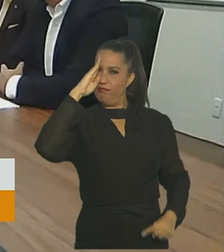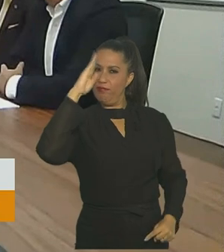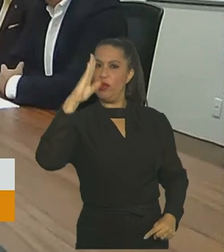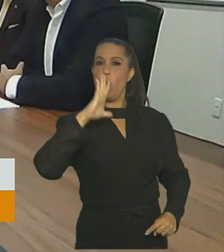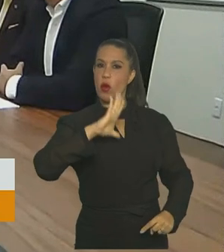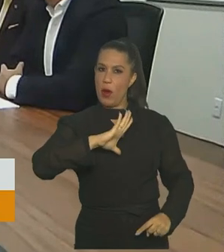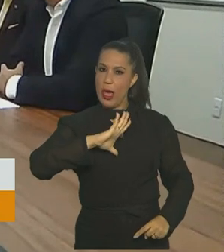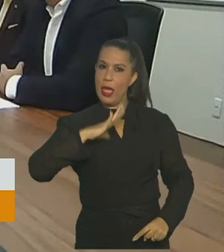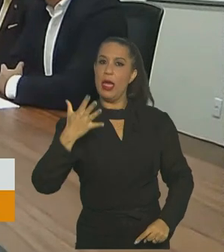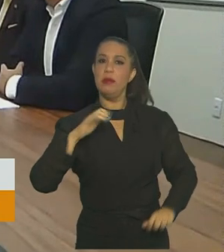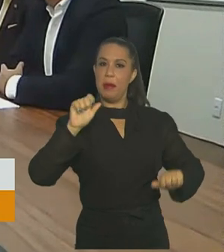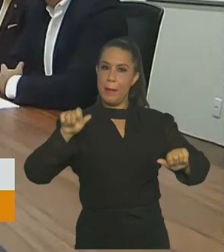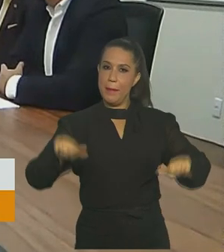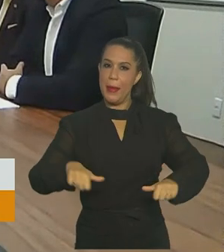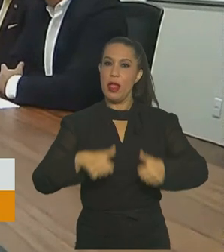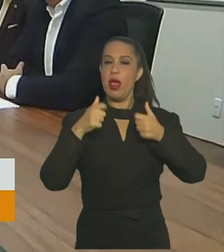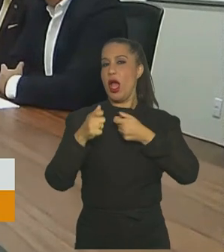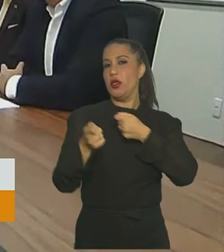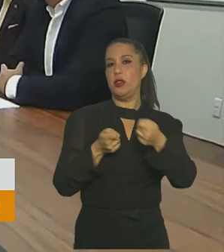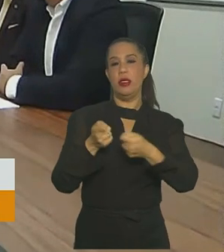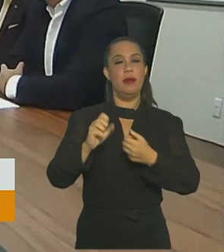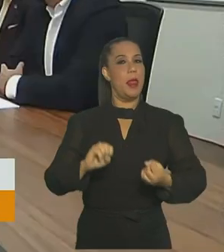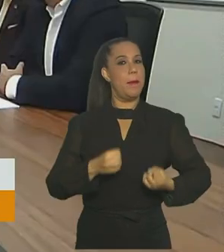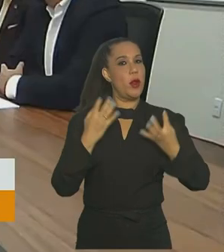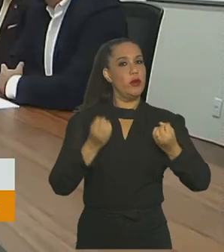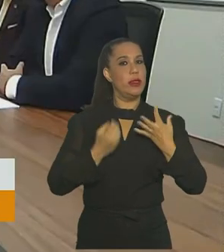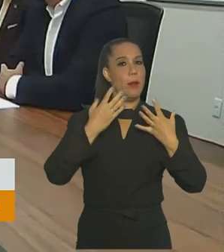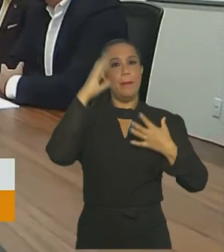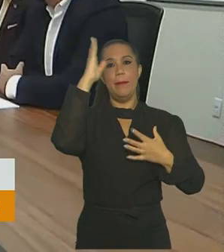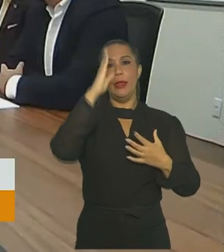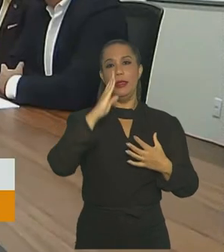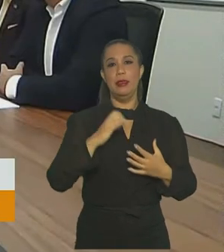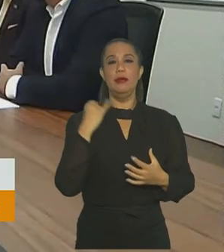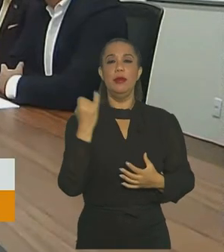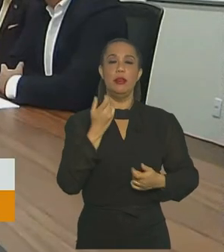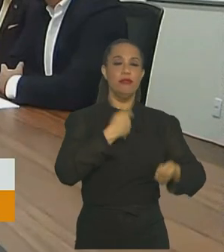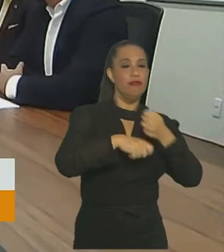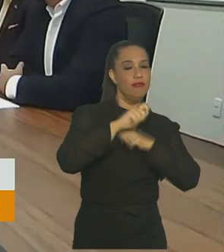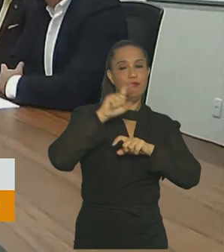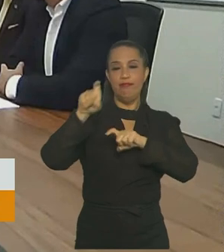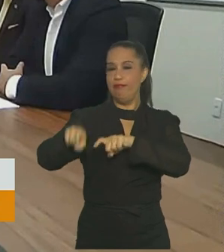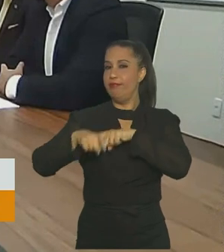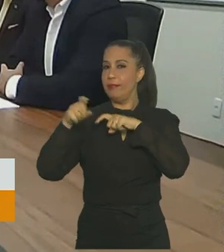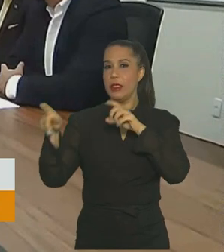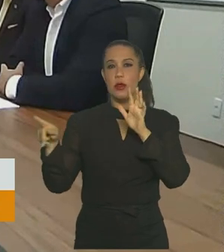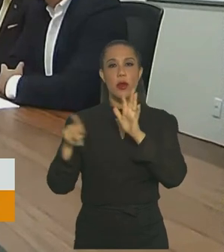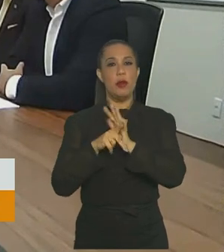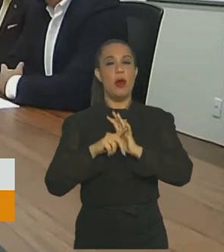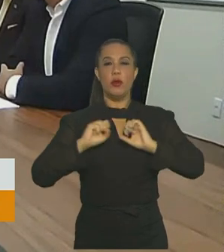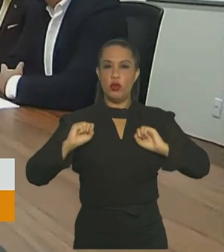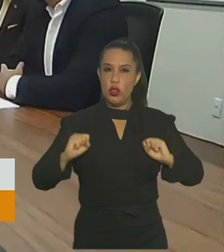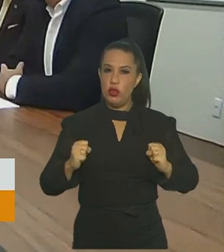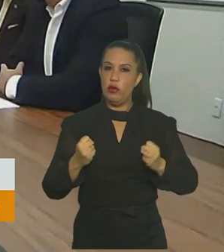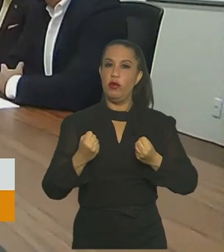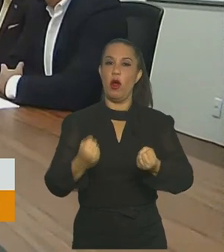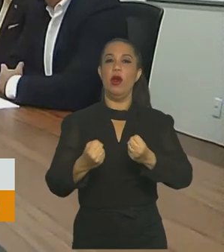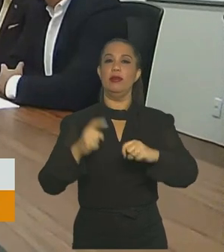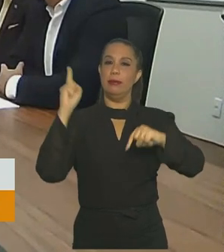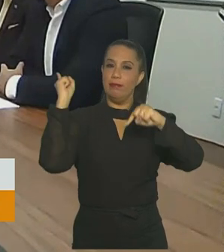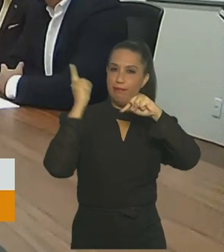aprimorar a sustentabilidade da produção brasileira e manter o agro na vanguarda dos esforços de